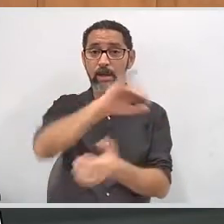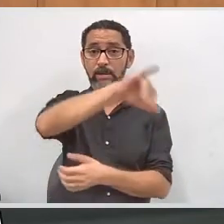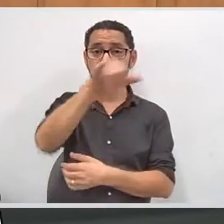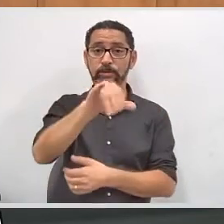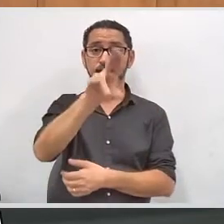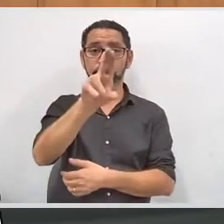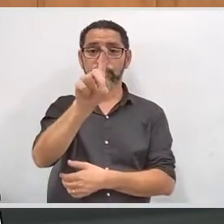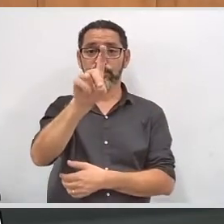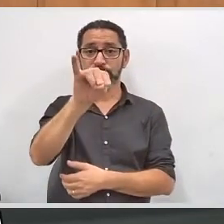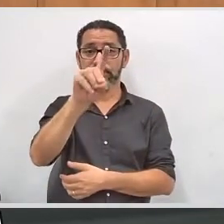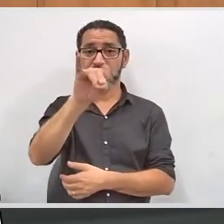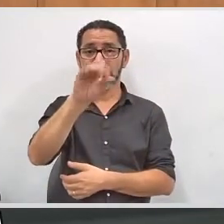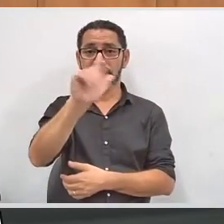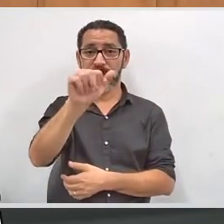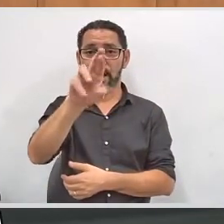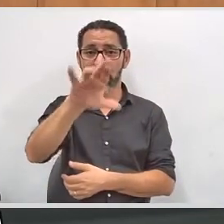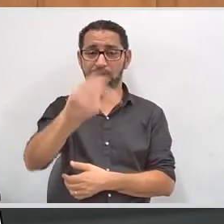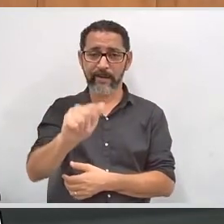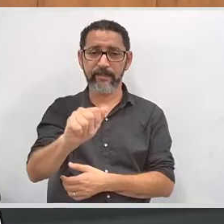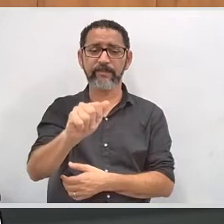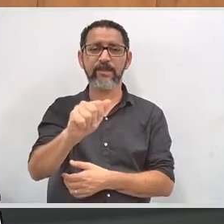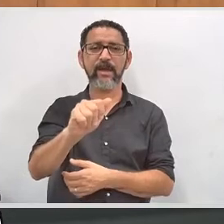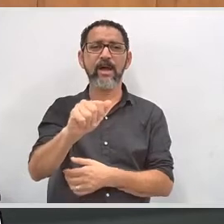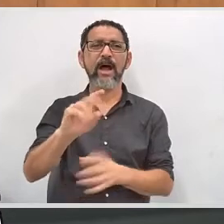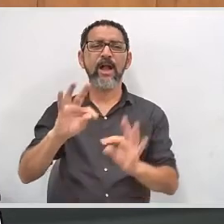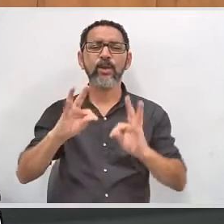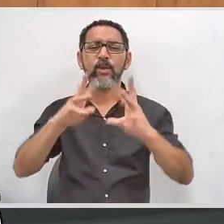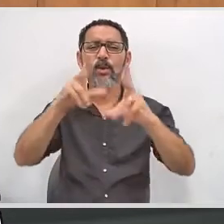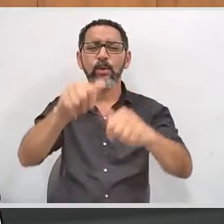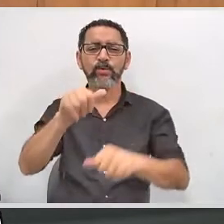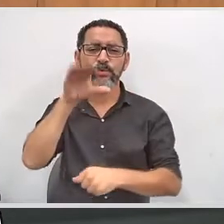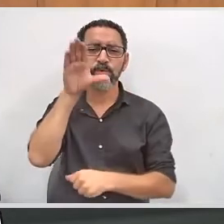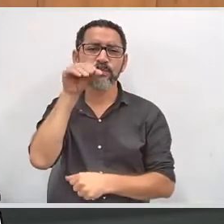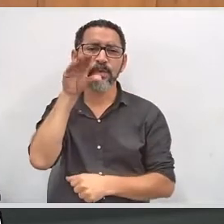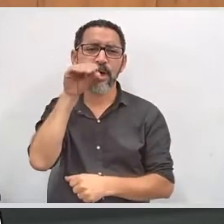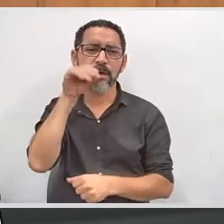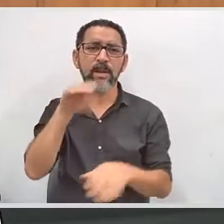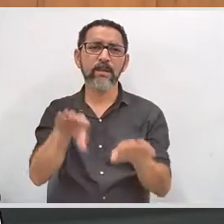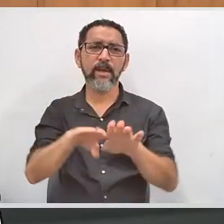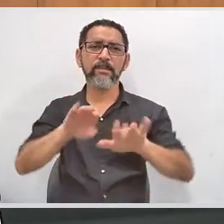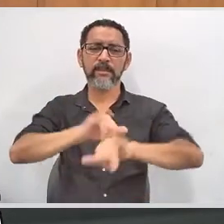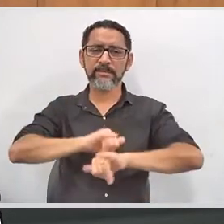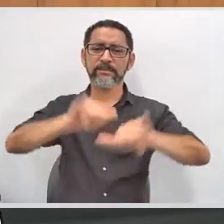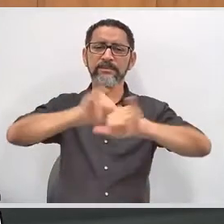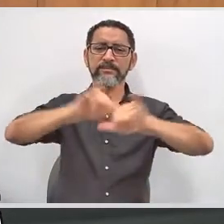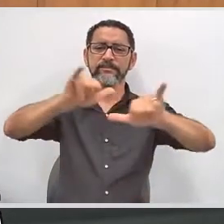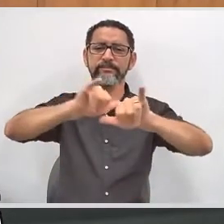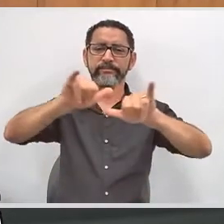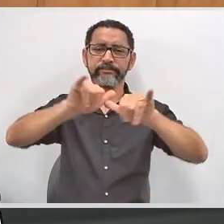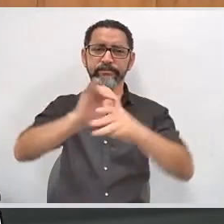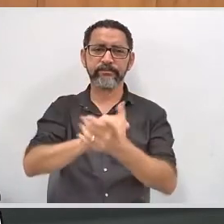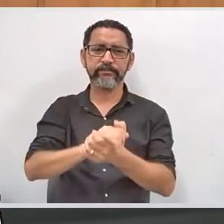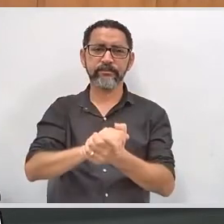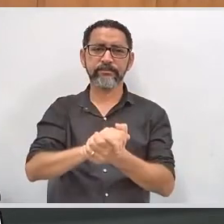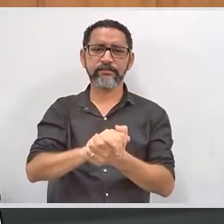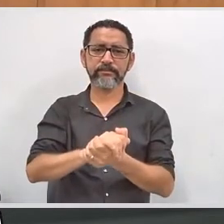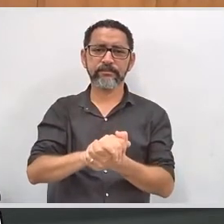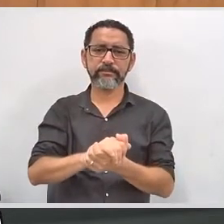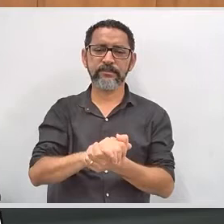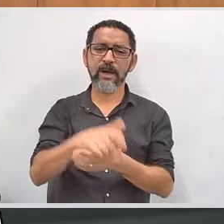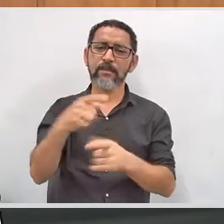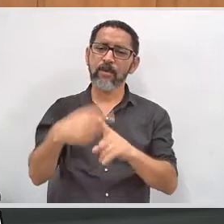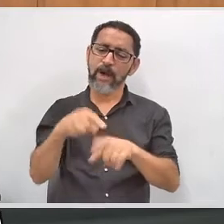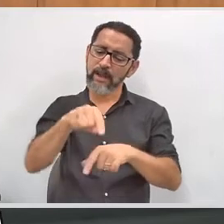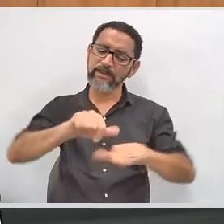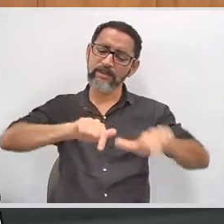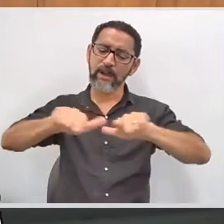TRE para capacitar os servidores que compõem a comissão para que possam desempenhar melhor essa atividade